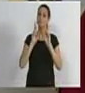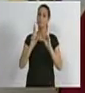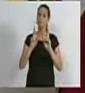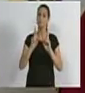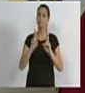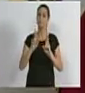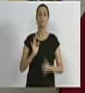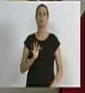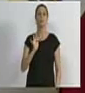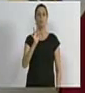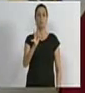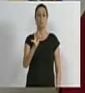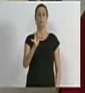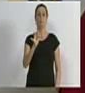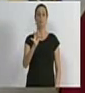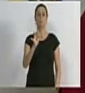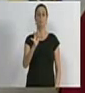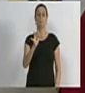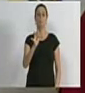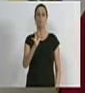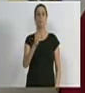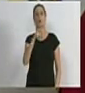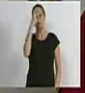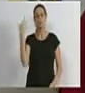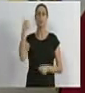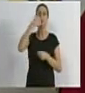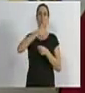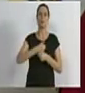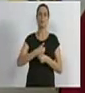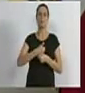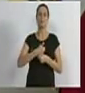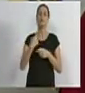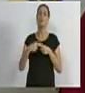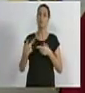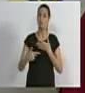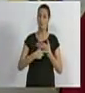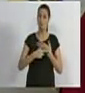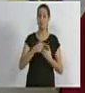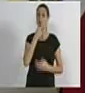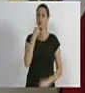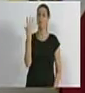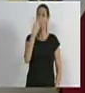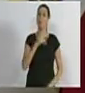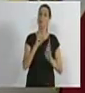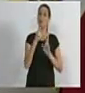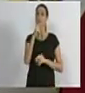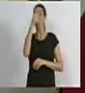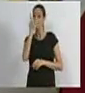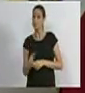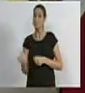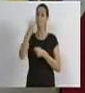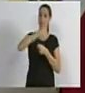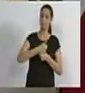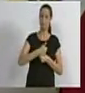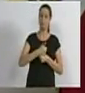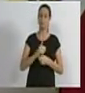daquele bairro, continue o papel dele, que o papel dele foi muito bonito. Mas também, queria fazer mais um